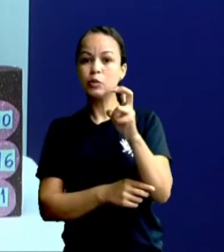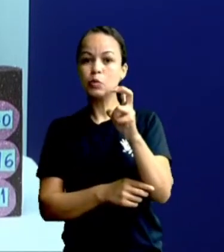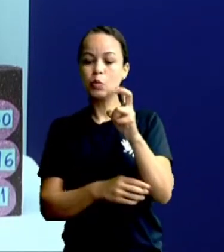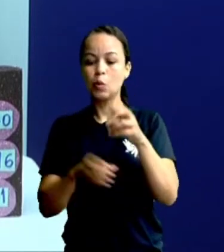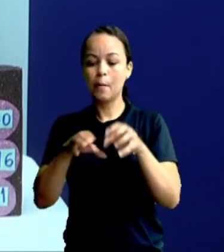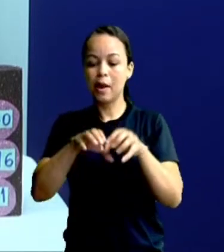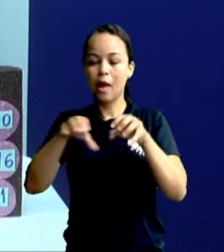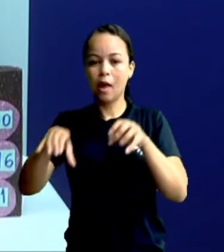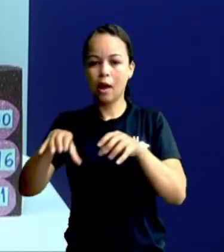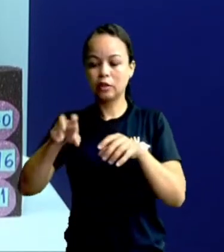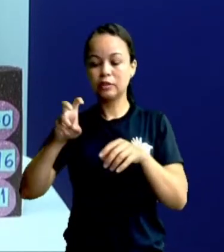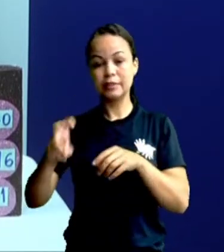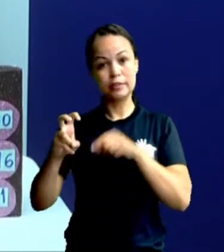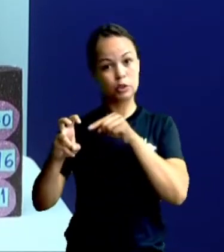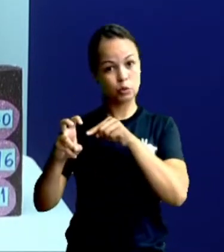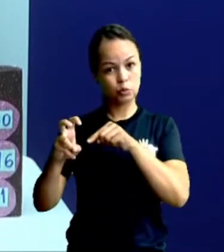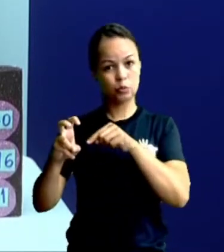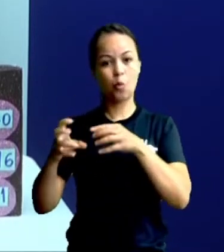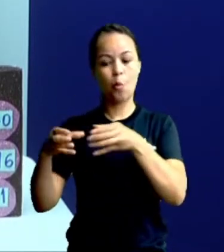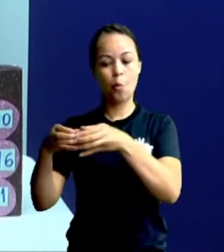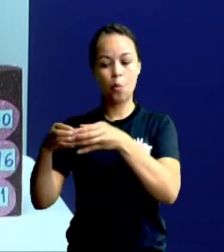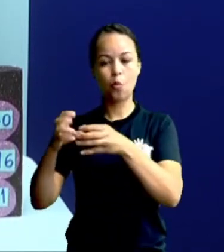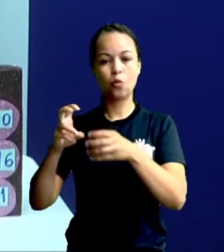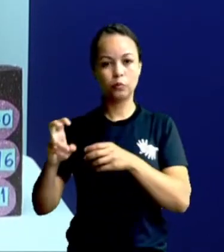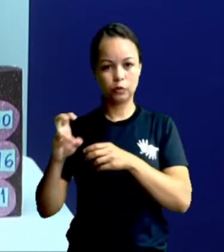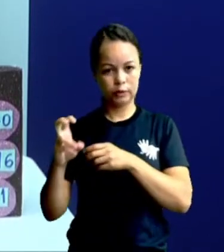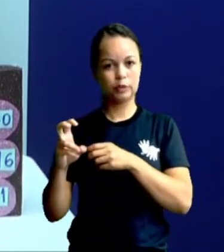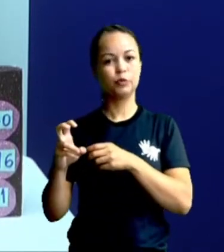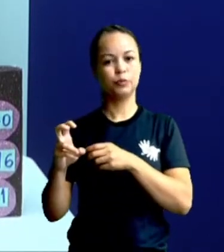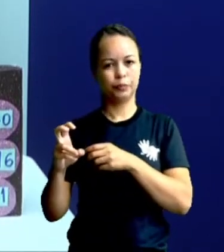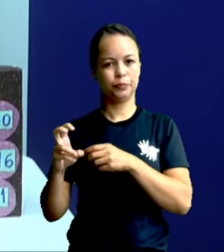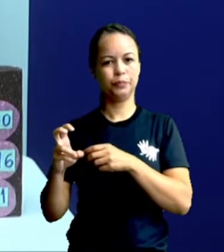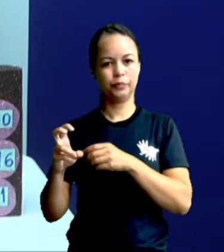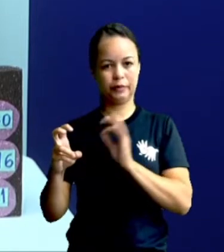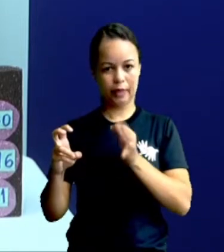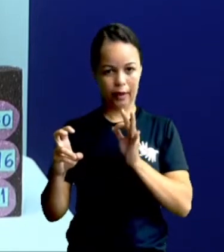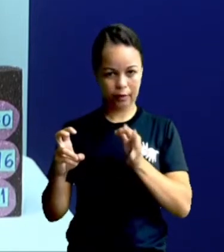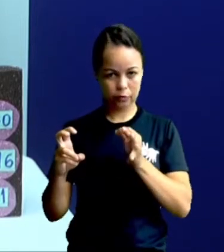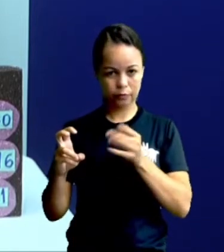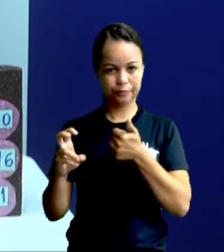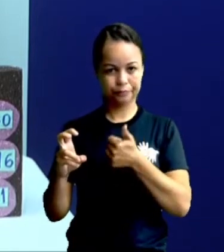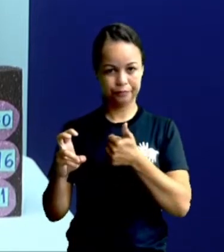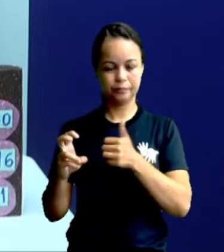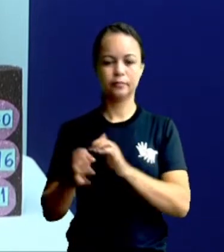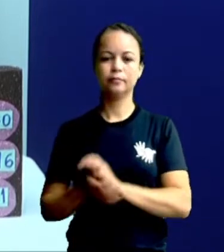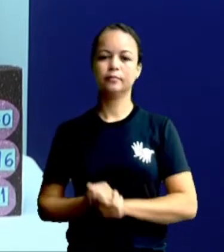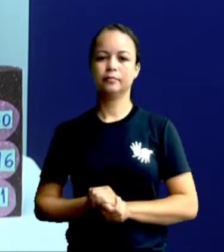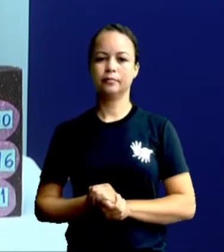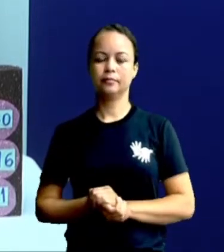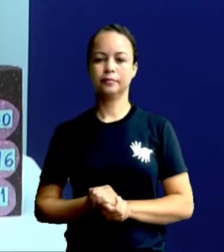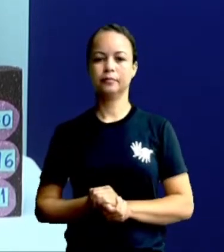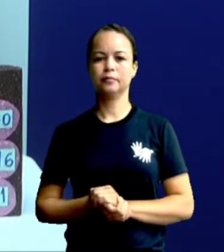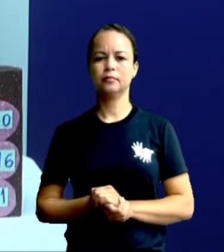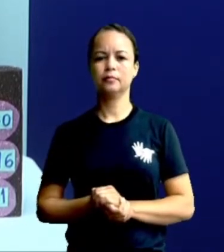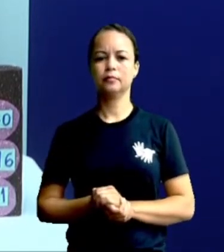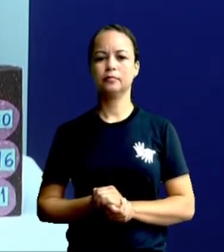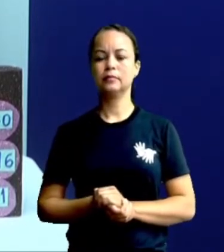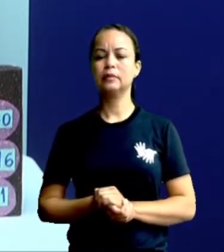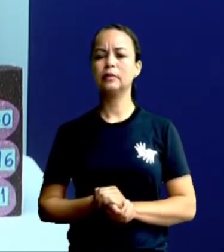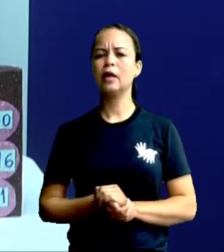colocar aqui, ó, outro grupo de cinco, certo? E a